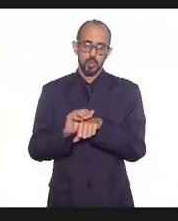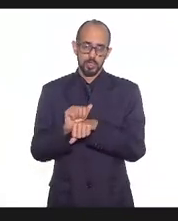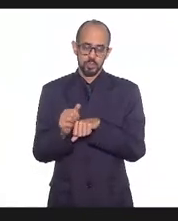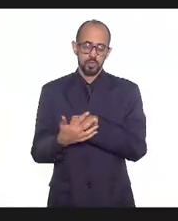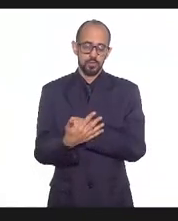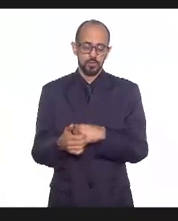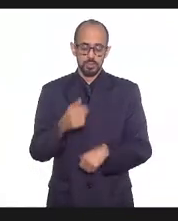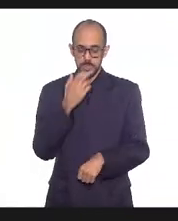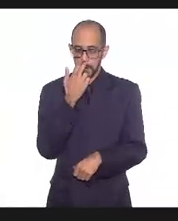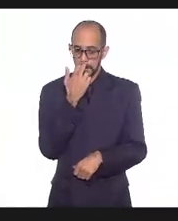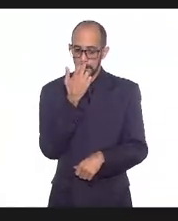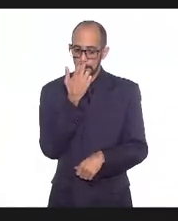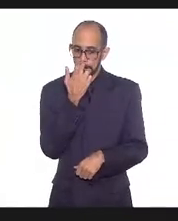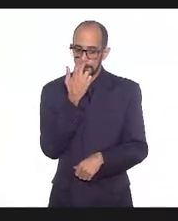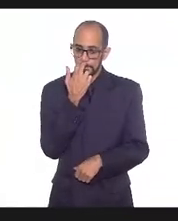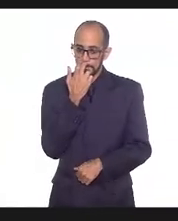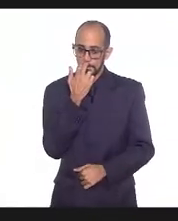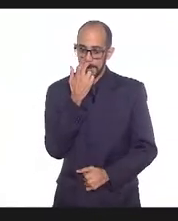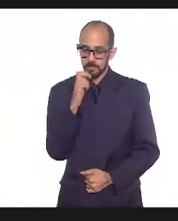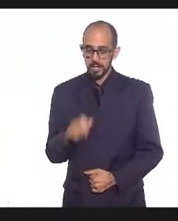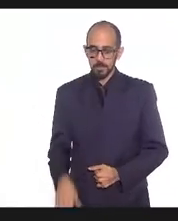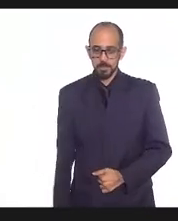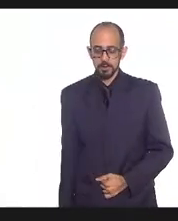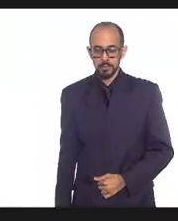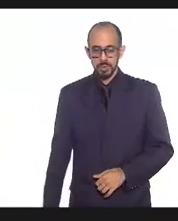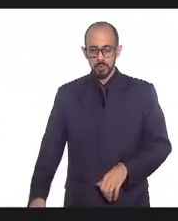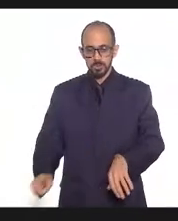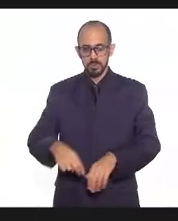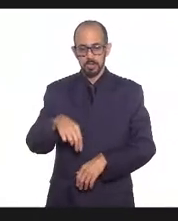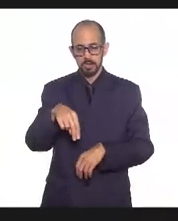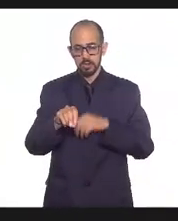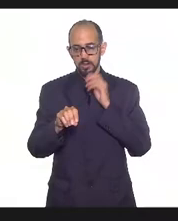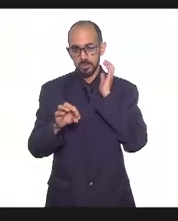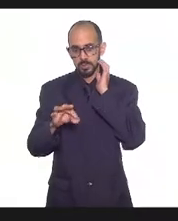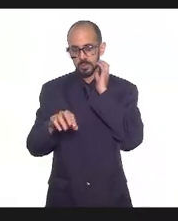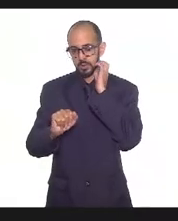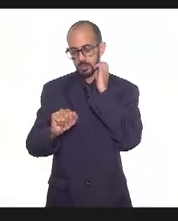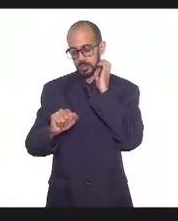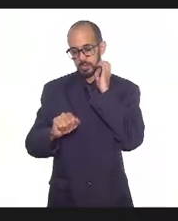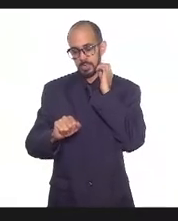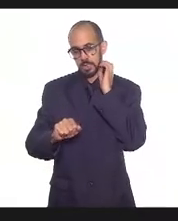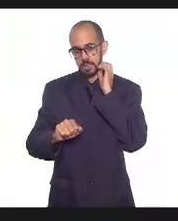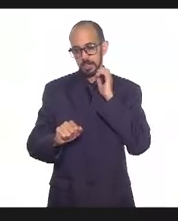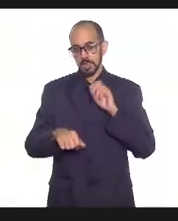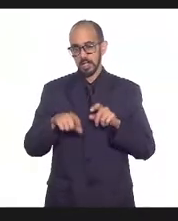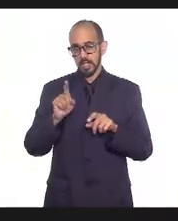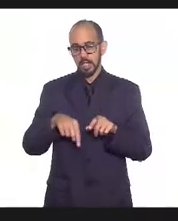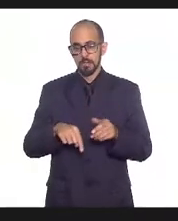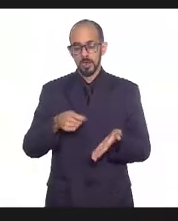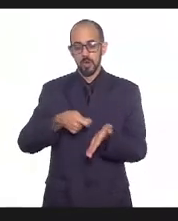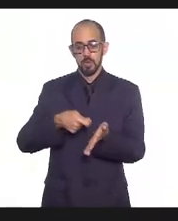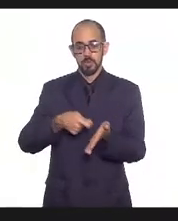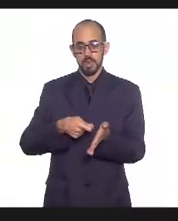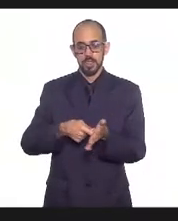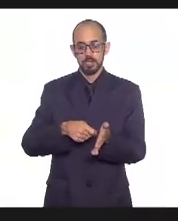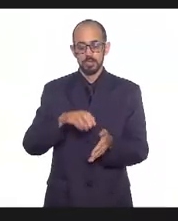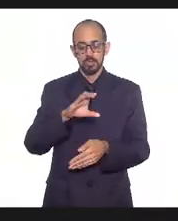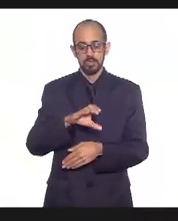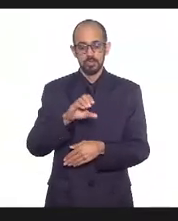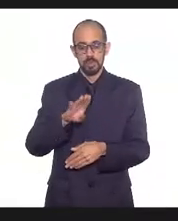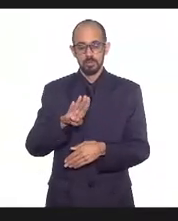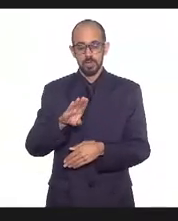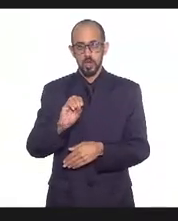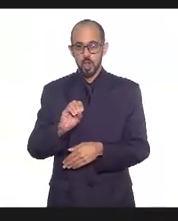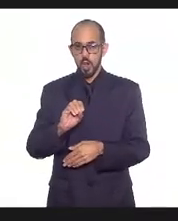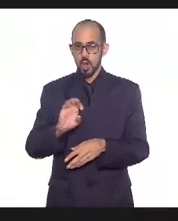então nós fizemos a nota técnica e começamos a capacitar para o preenchimento do campo ocupação em